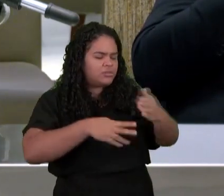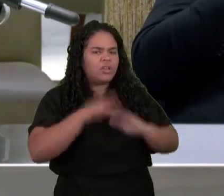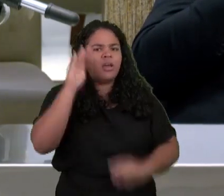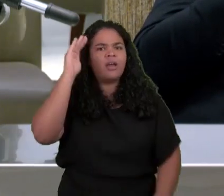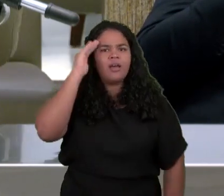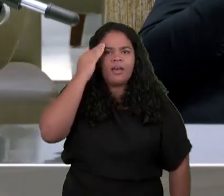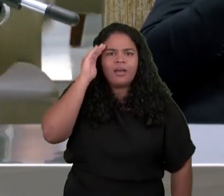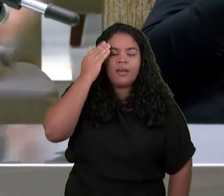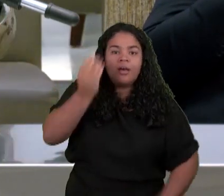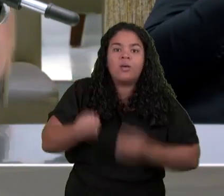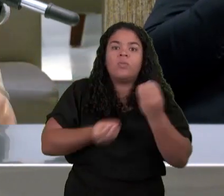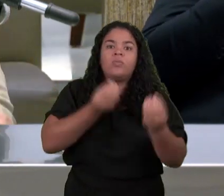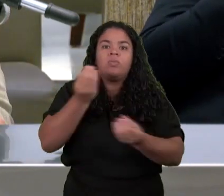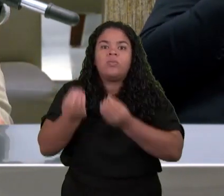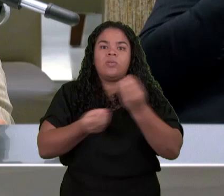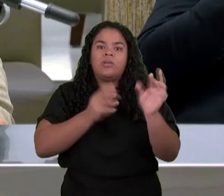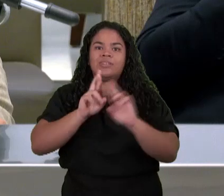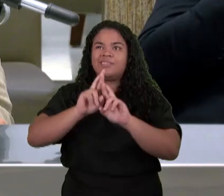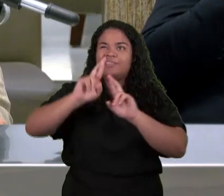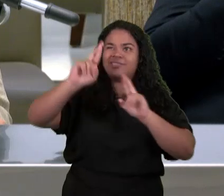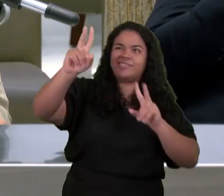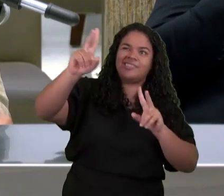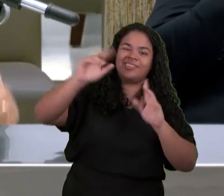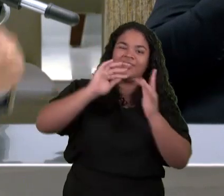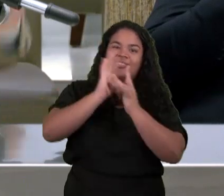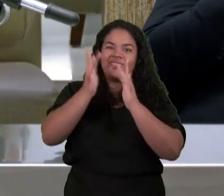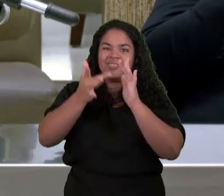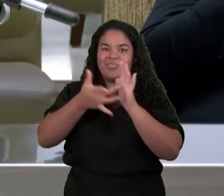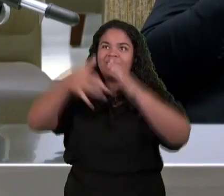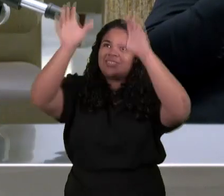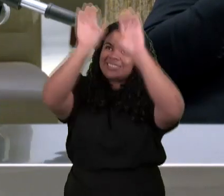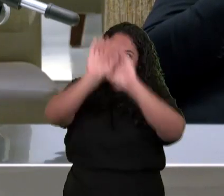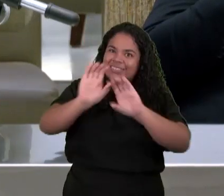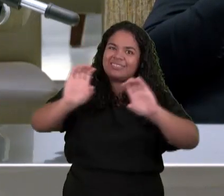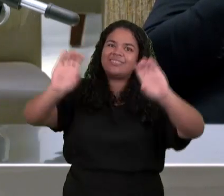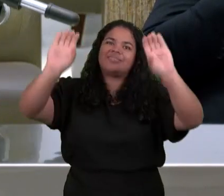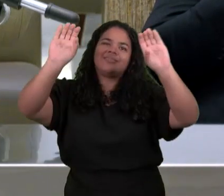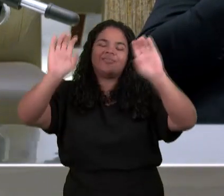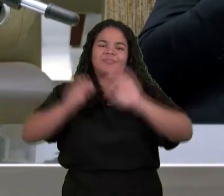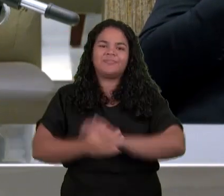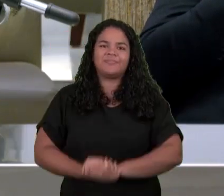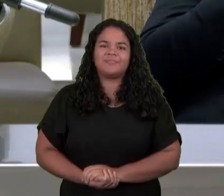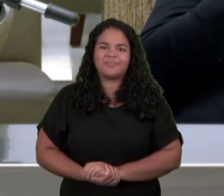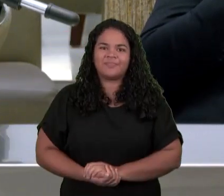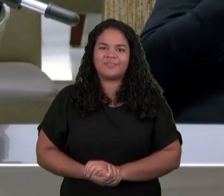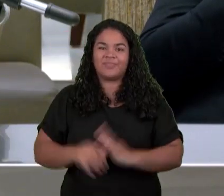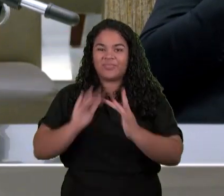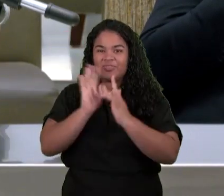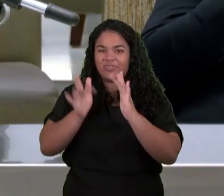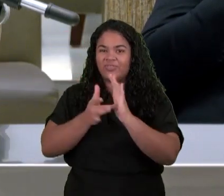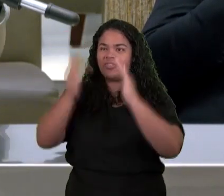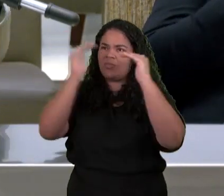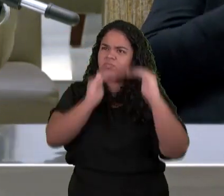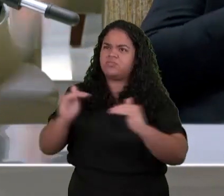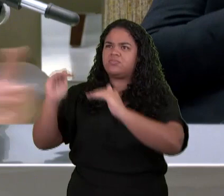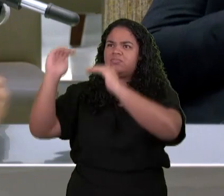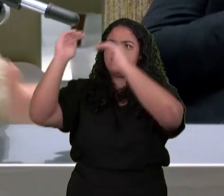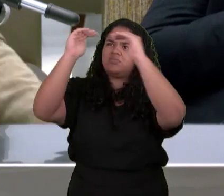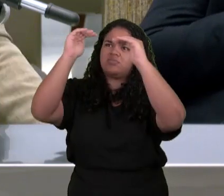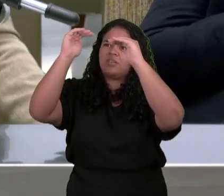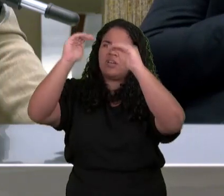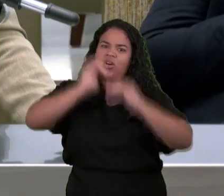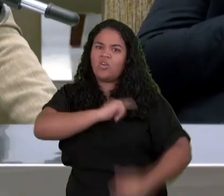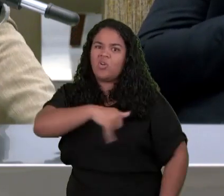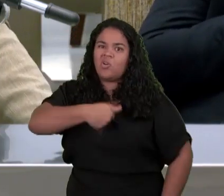De posição Espiritual Deus Estava em uma Posição elevada E João Em uma